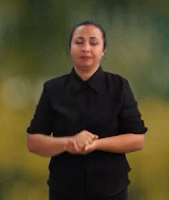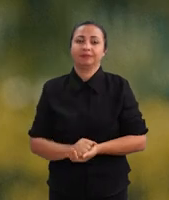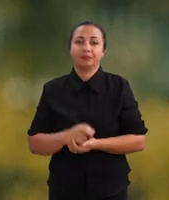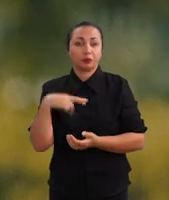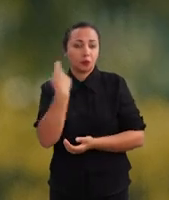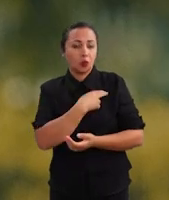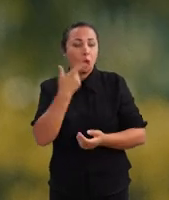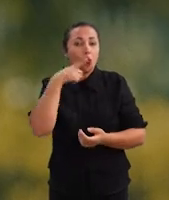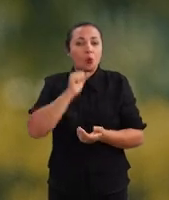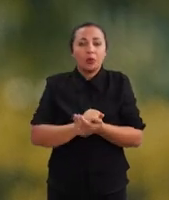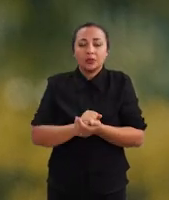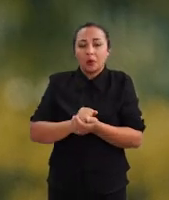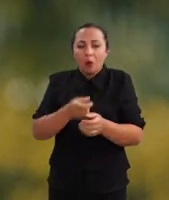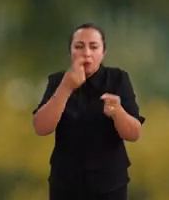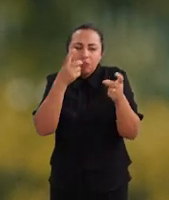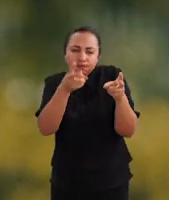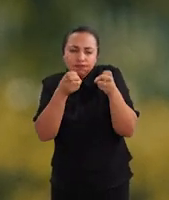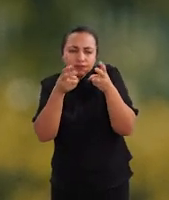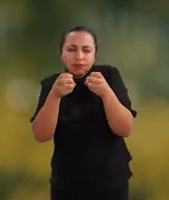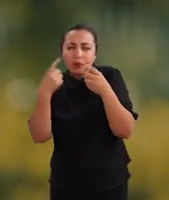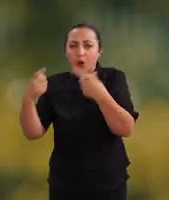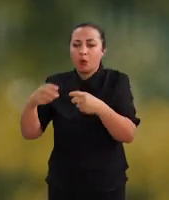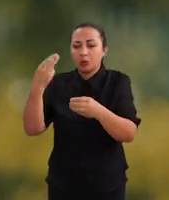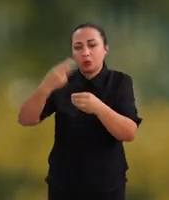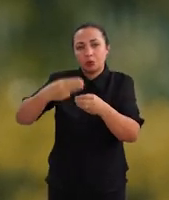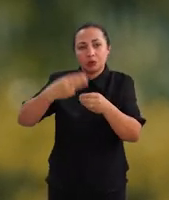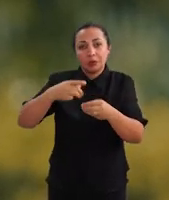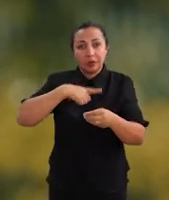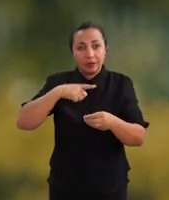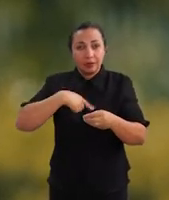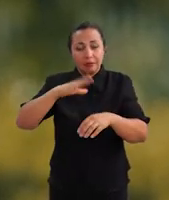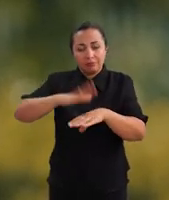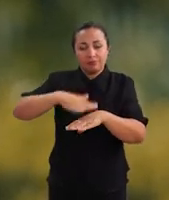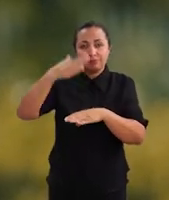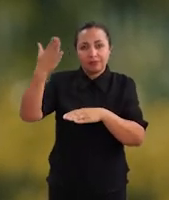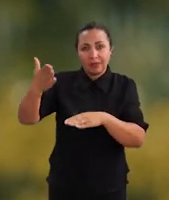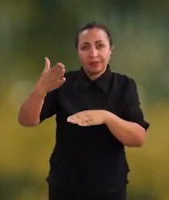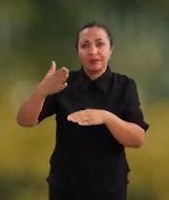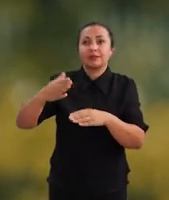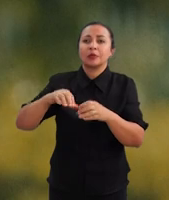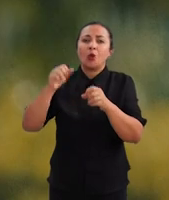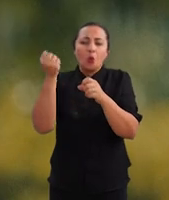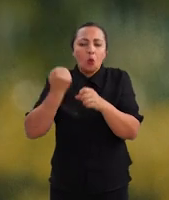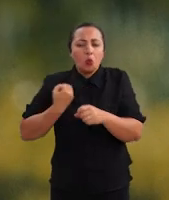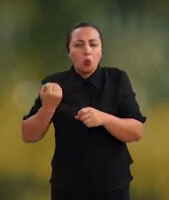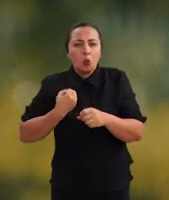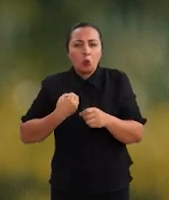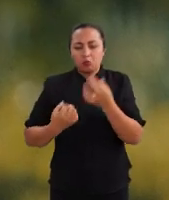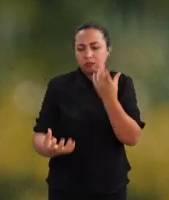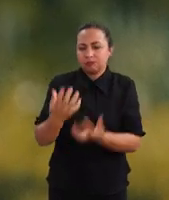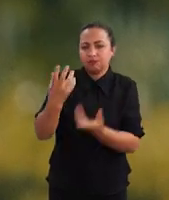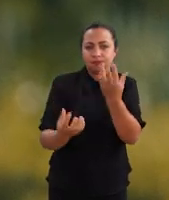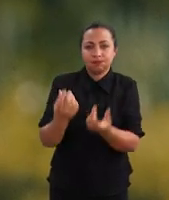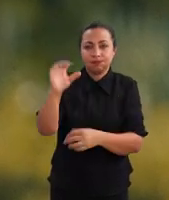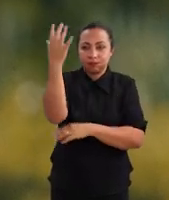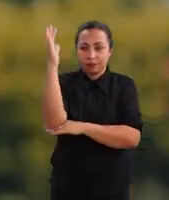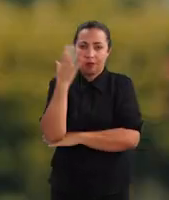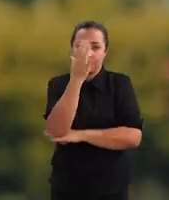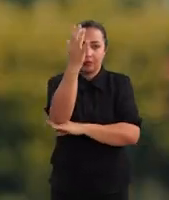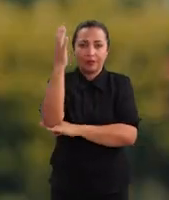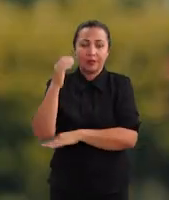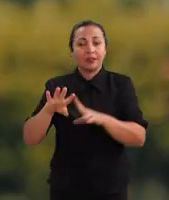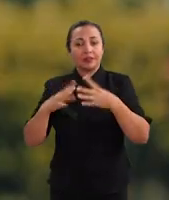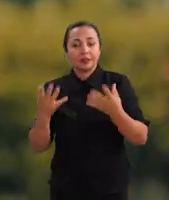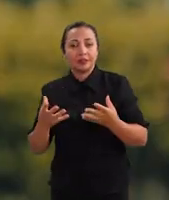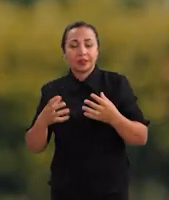conseguiu, portanto, identificar quais são os municípios onde se tem um maior registro de queimadas e de incêndios florestais,